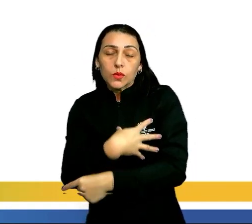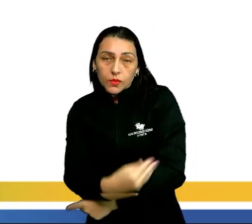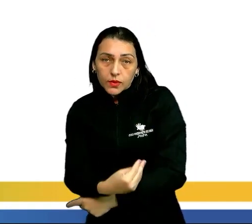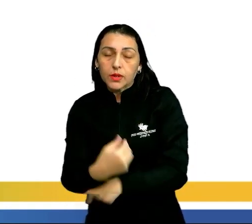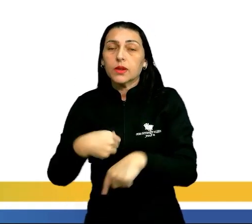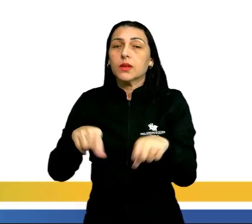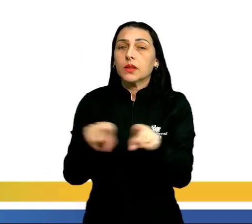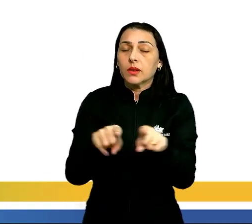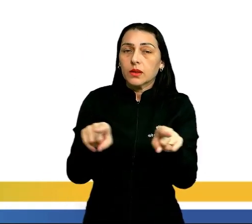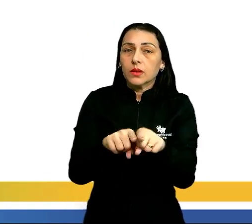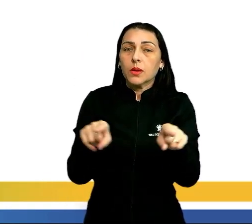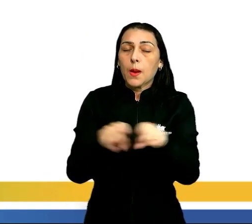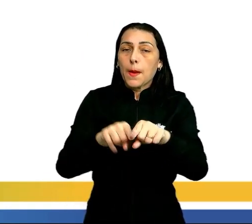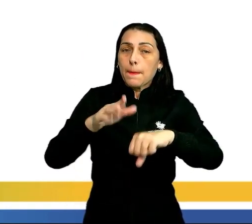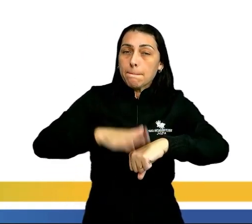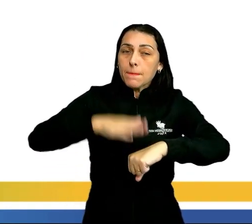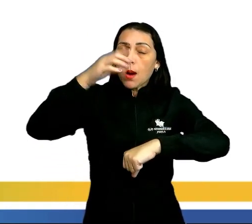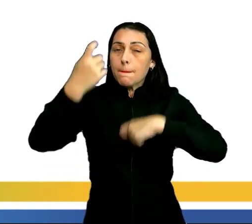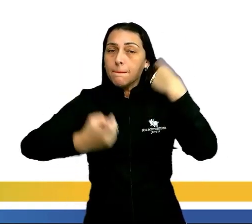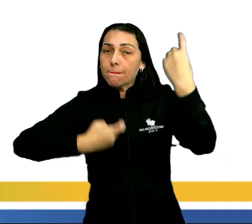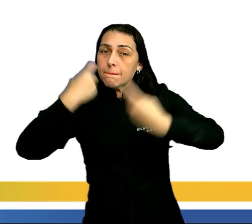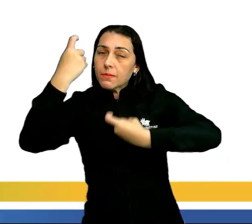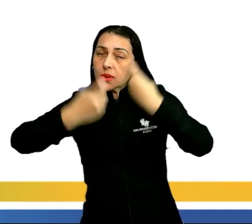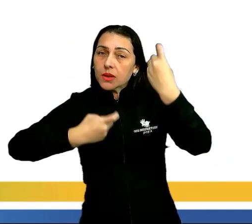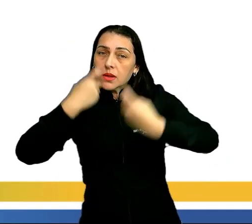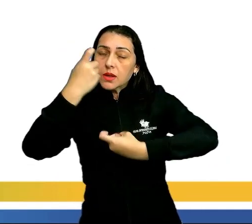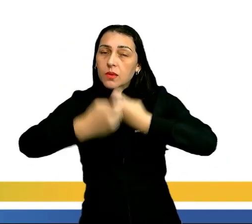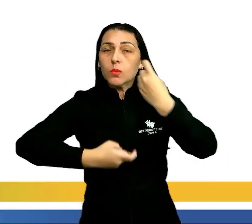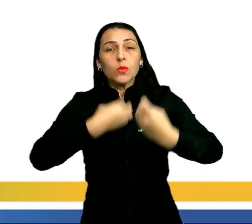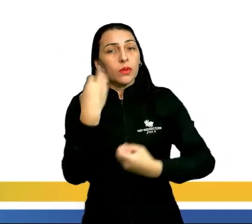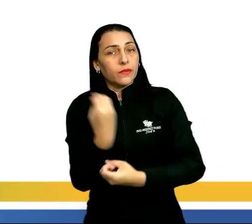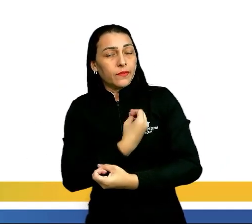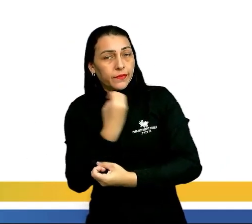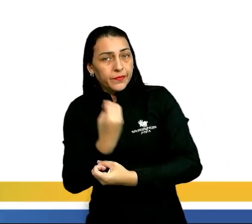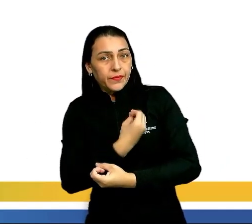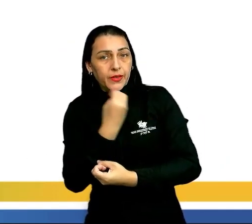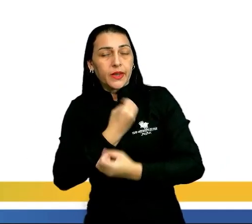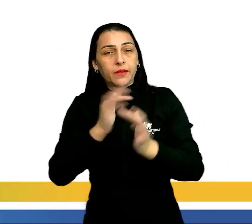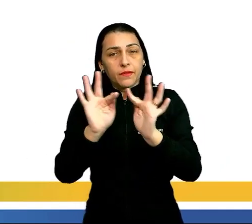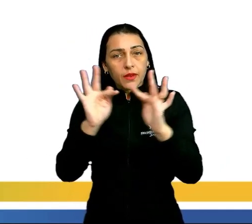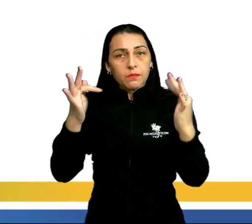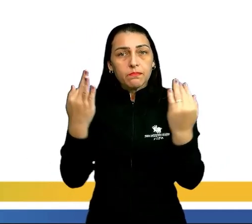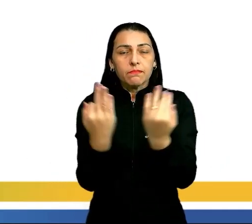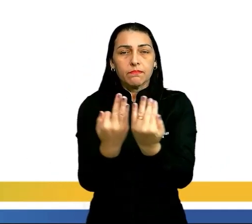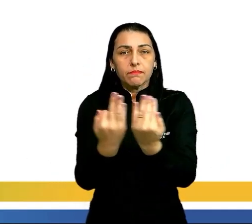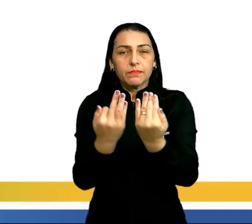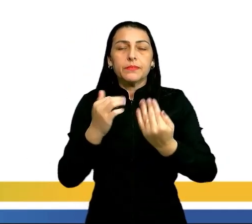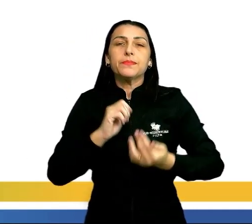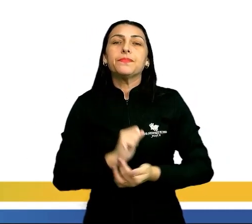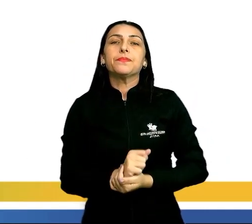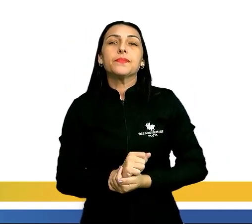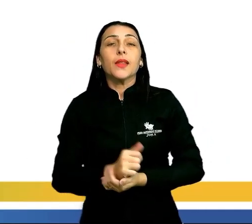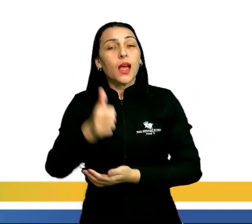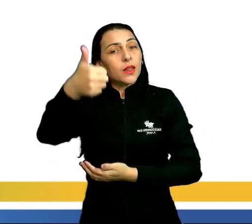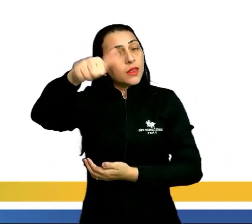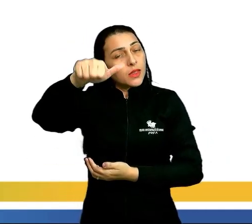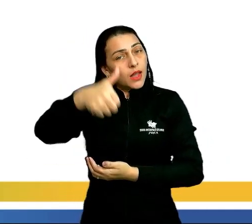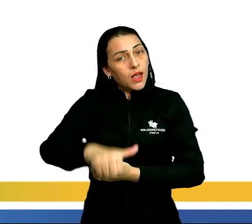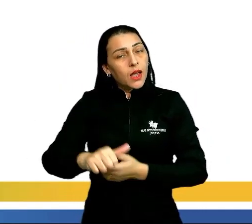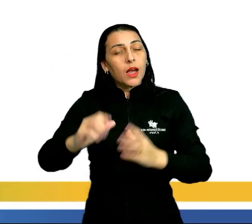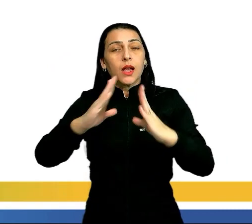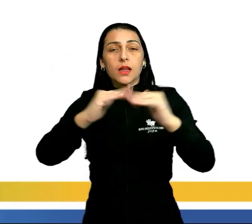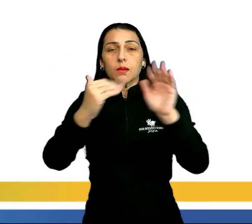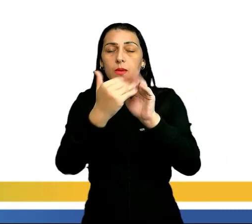Contando também aí com maior preocupação com o padrão de vida familiar. Então, essa a análise da